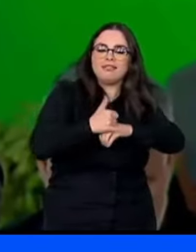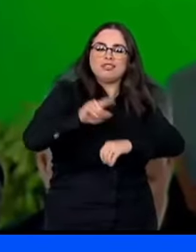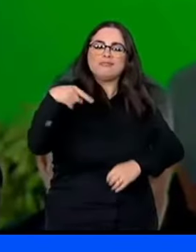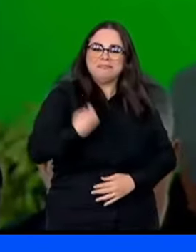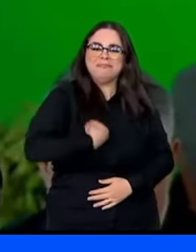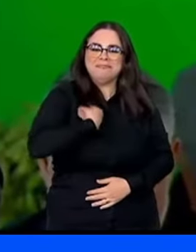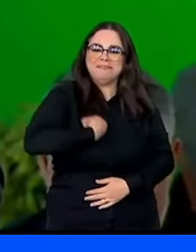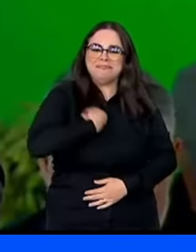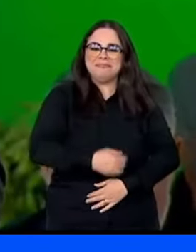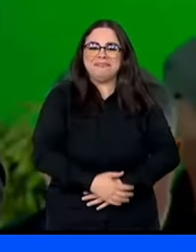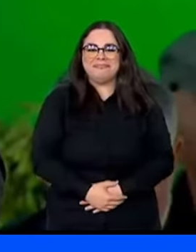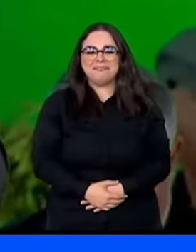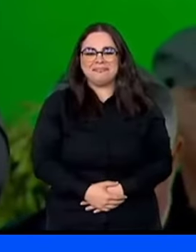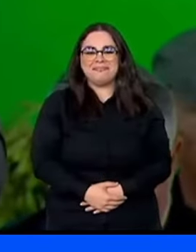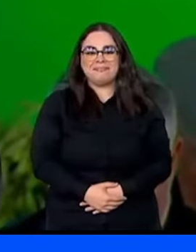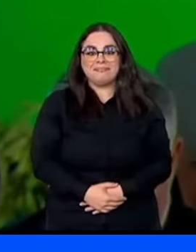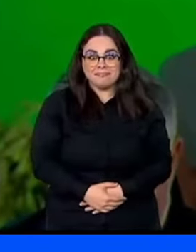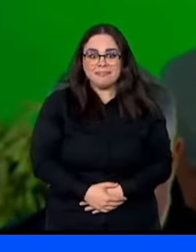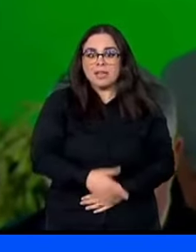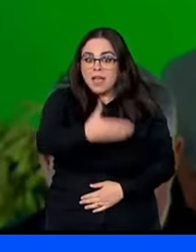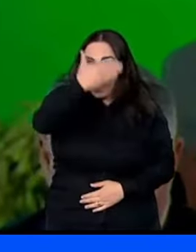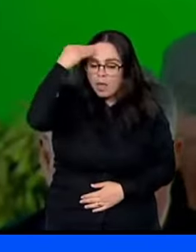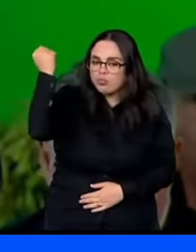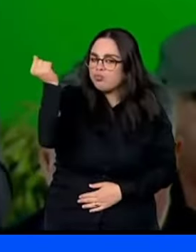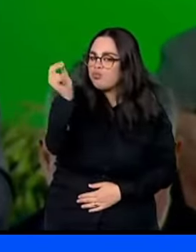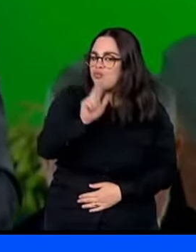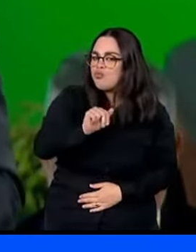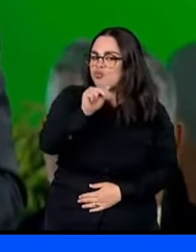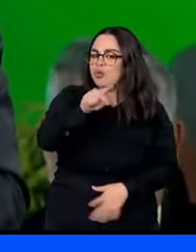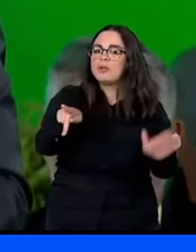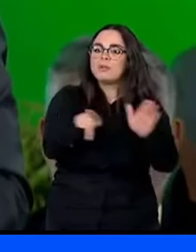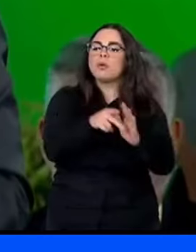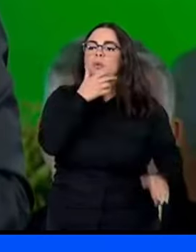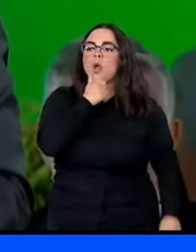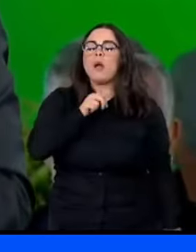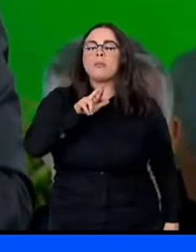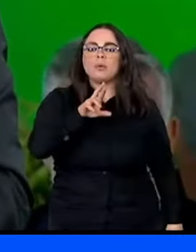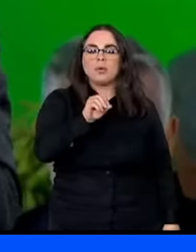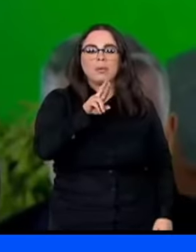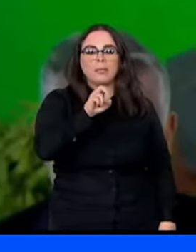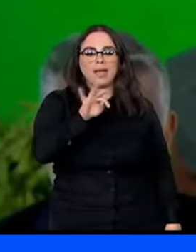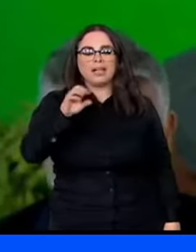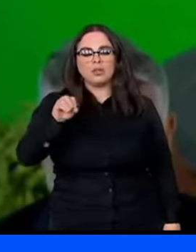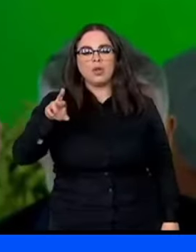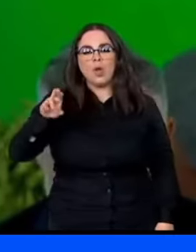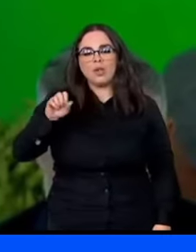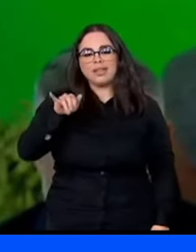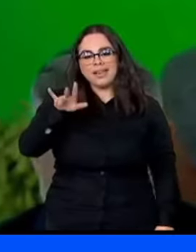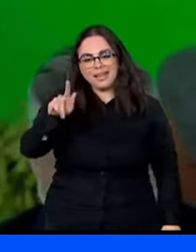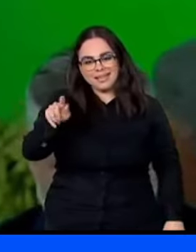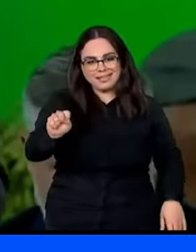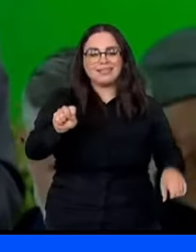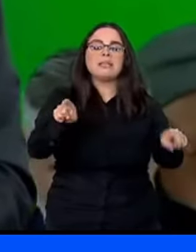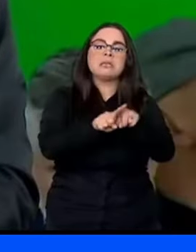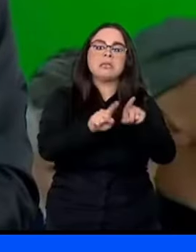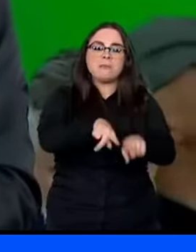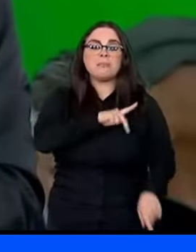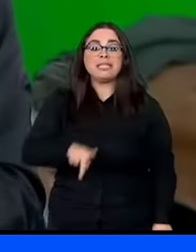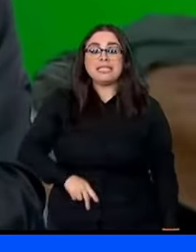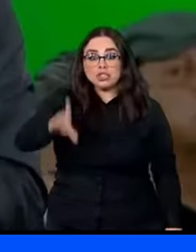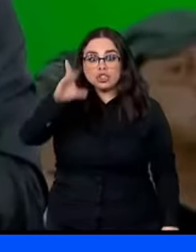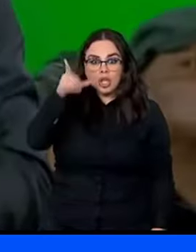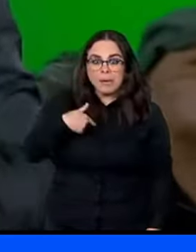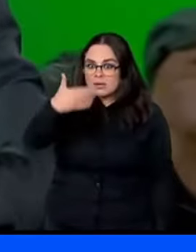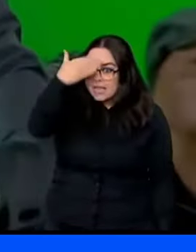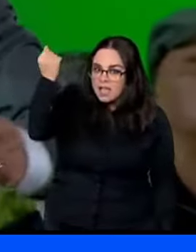nós estamos fazendo Então eu não esqueço Do gesto do Roberto Rodrigues Eu não esqueço Da dedicação da presidenta Dilma